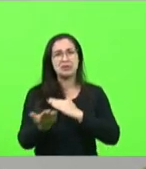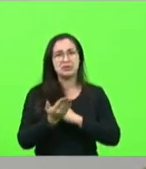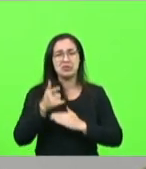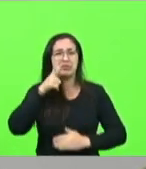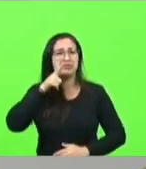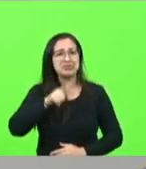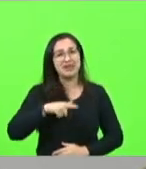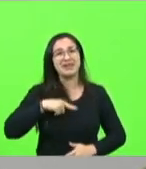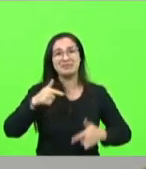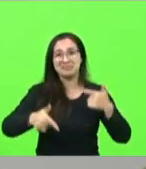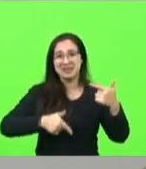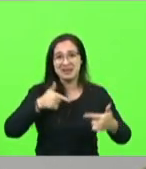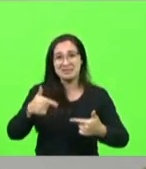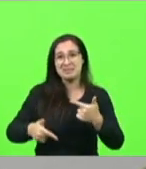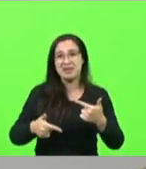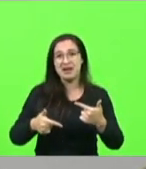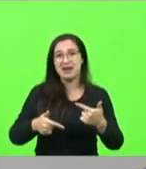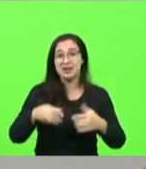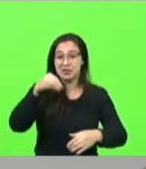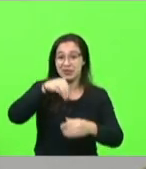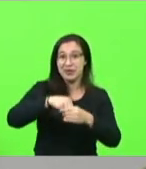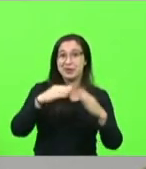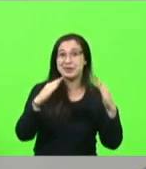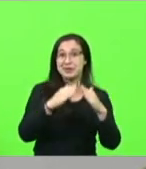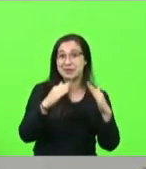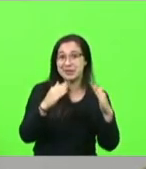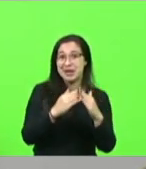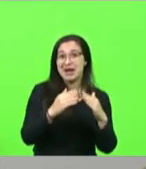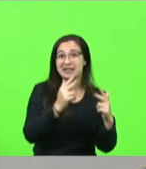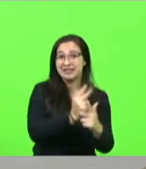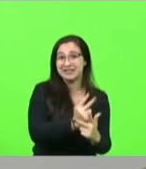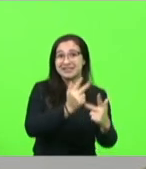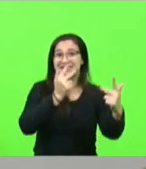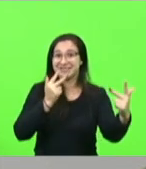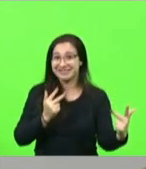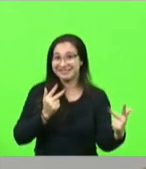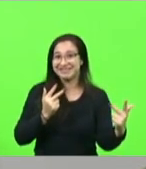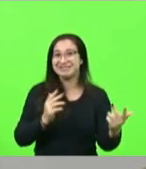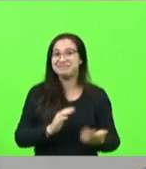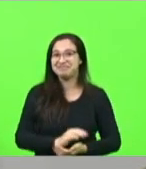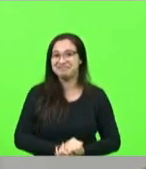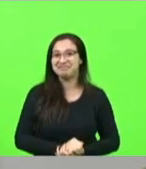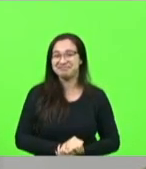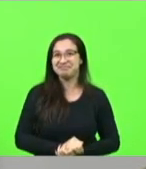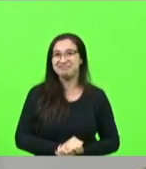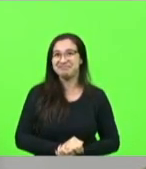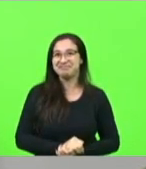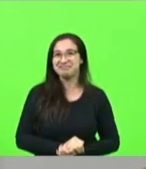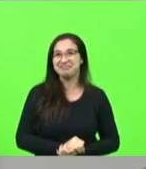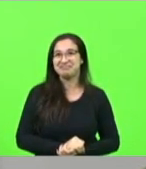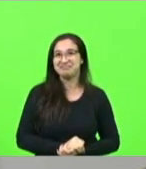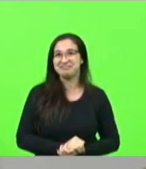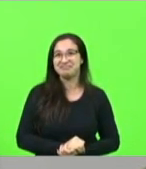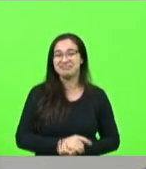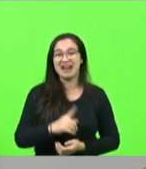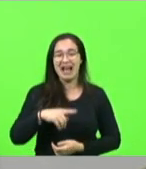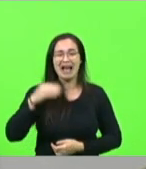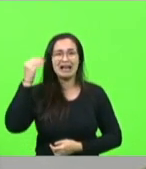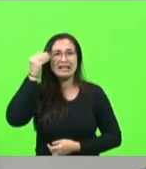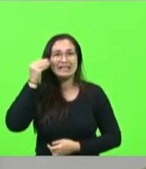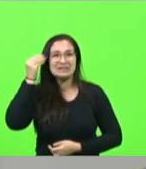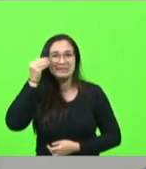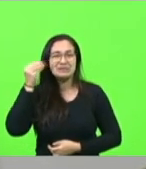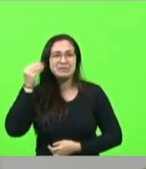Canary. Eu trabalho de casa, home office, de casa e é uma experiência muito